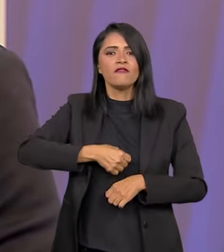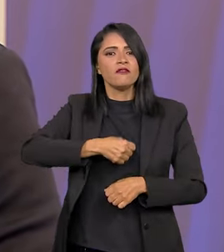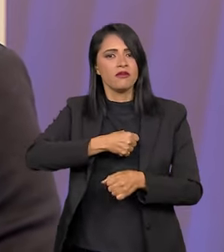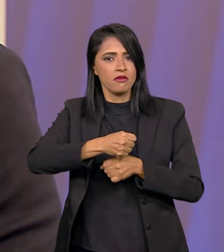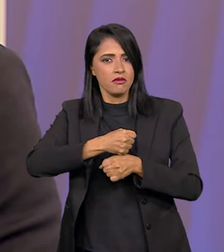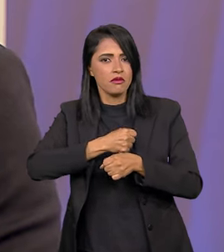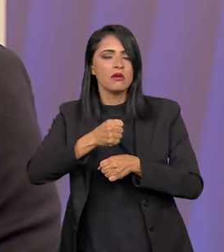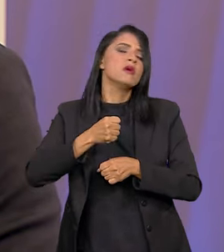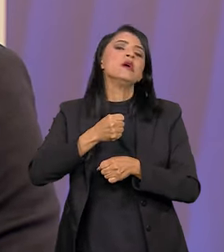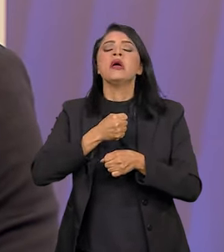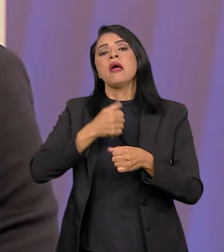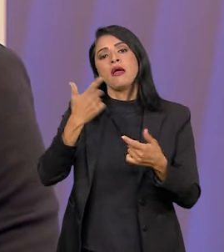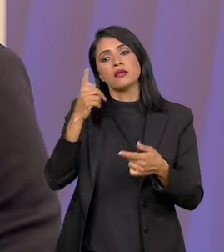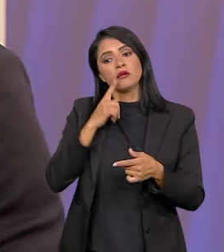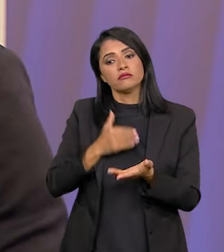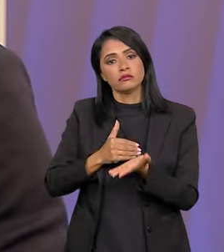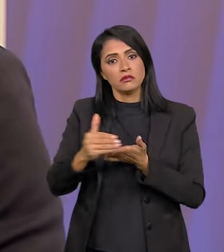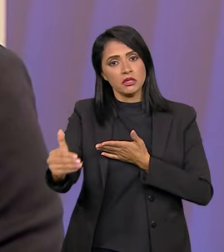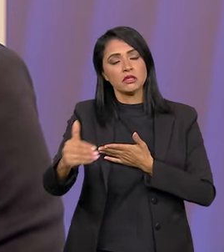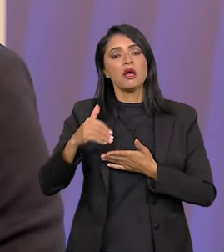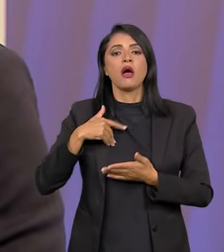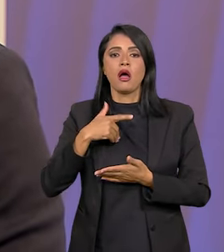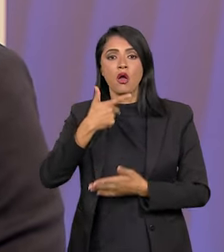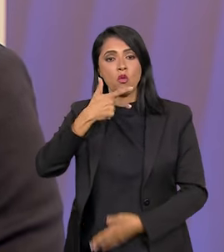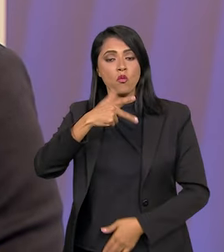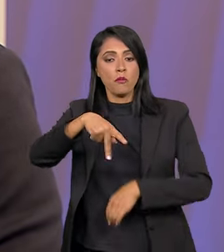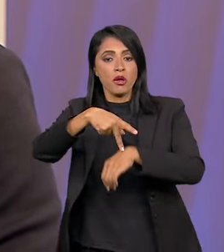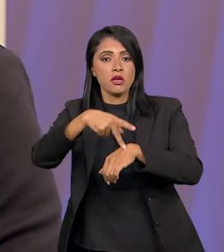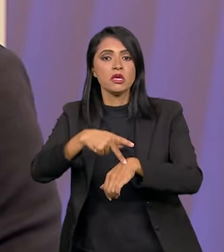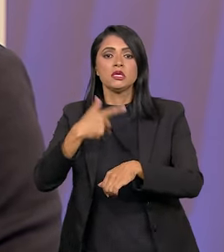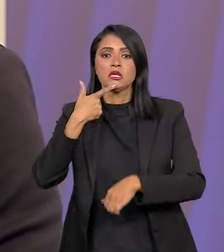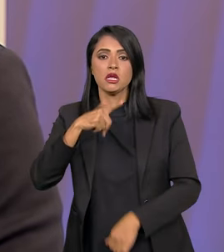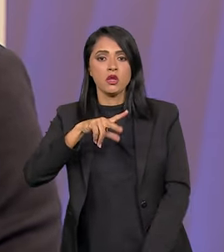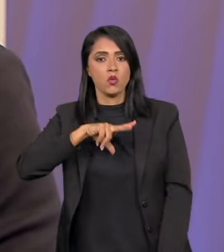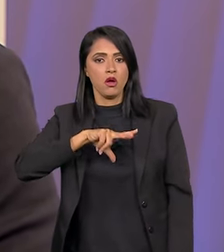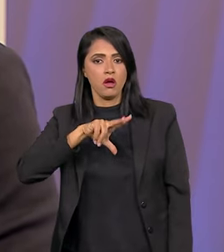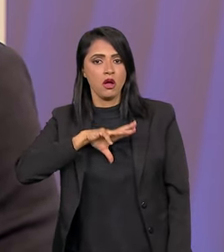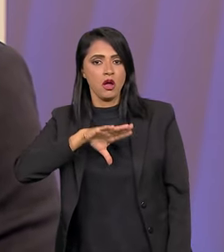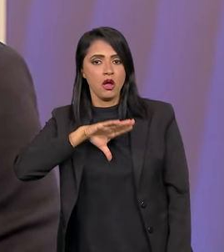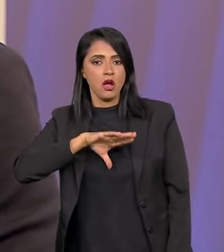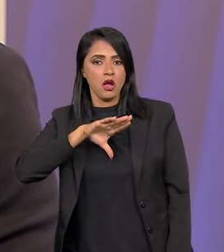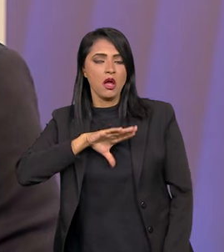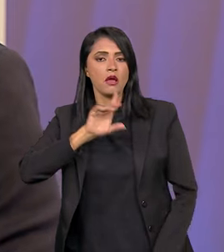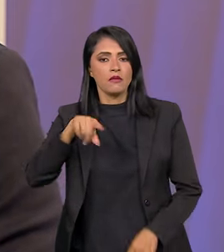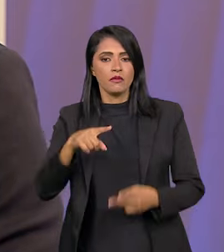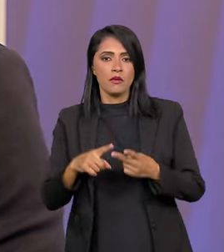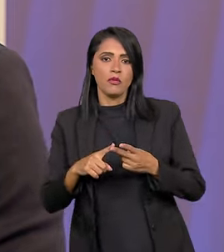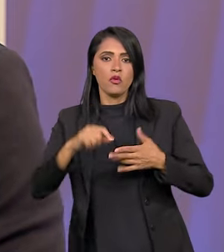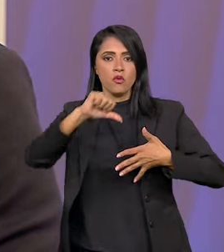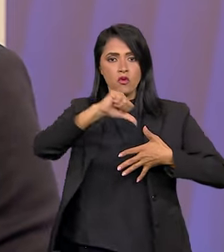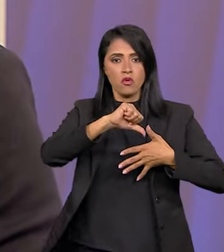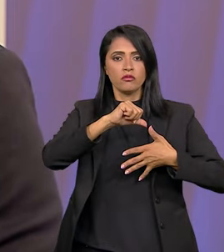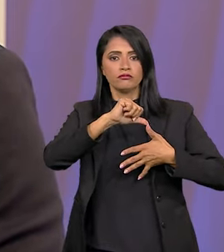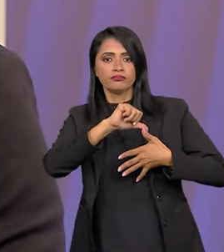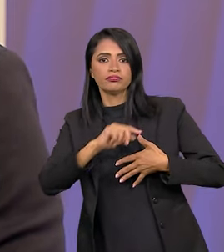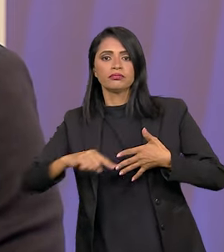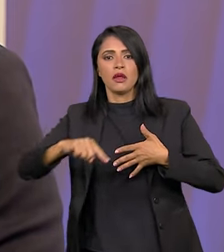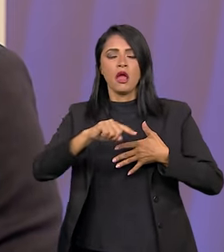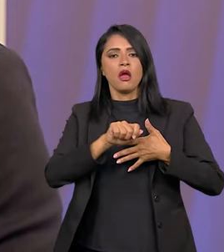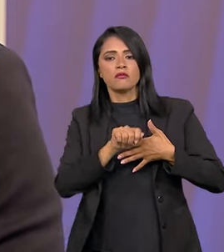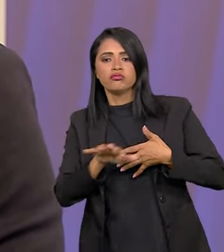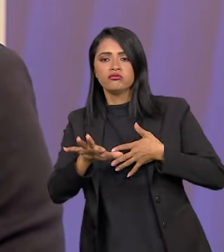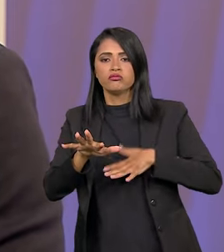fim do ano. A prioridade é a gente, inicialmente, começar com os países de língua portuguesa, depois, aqui, a América